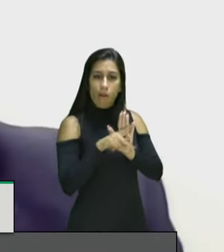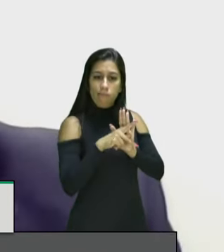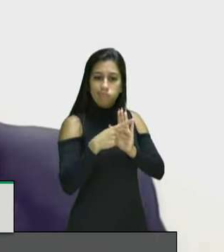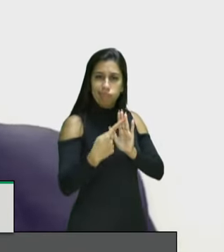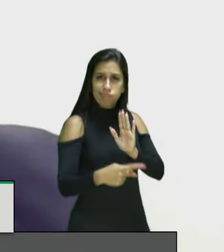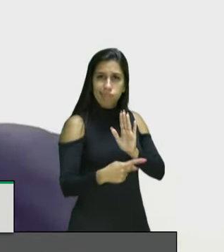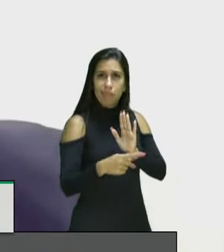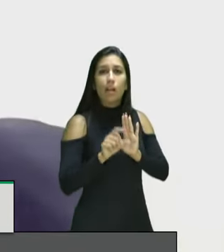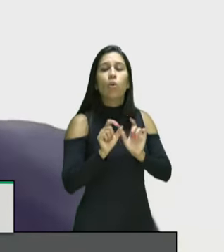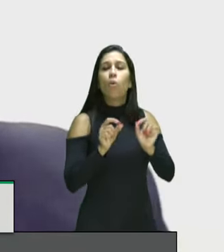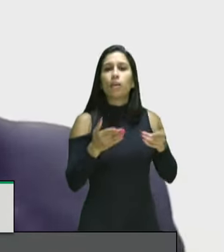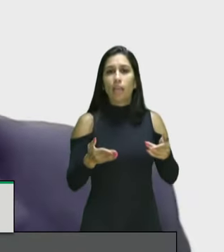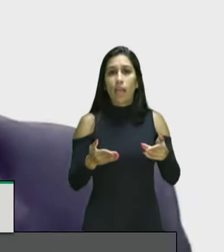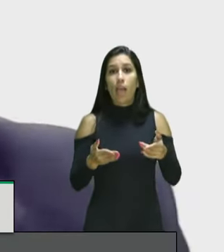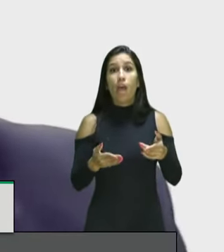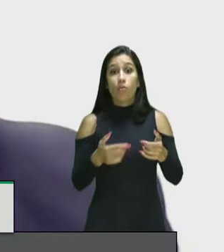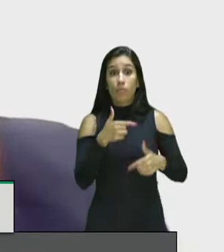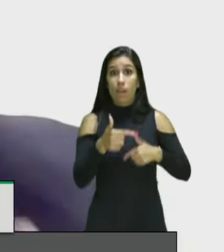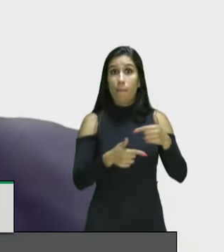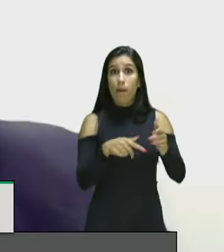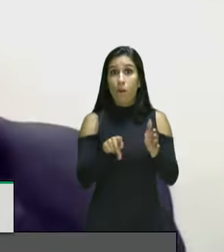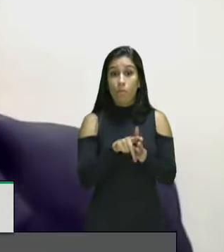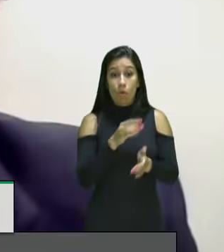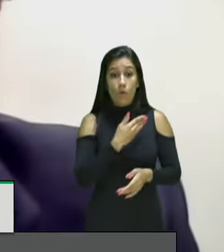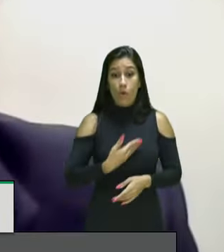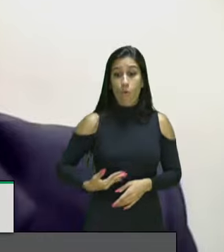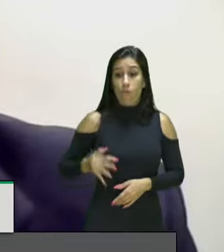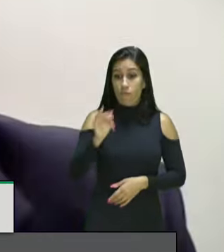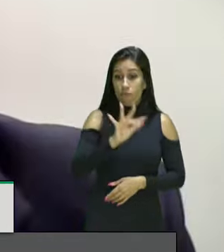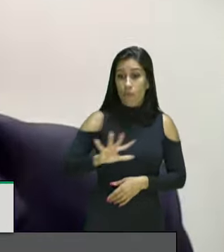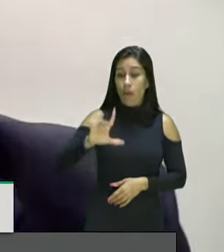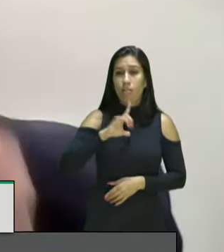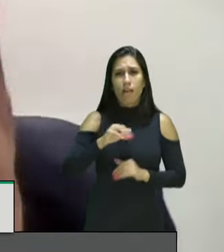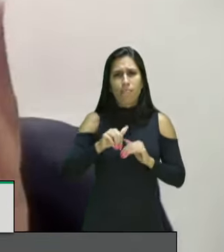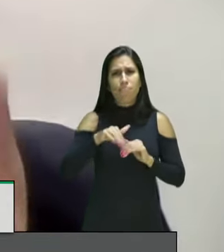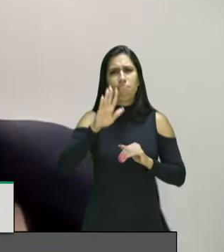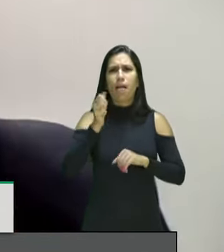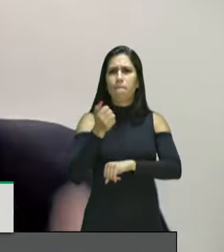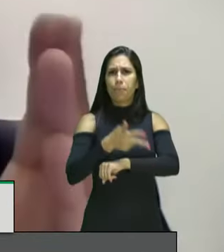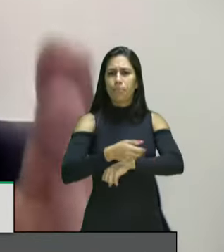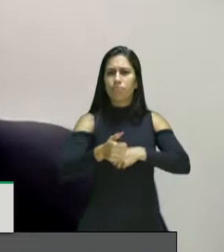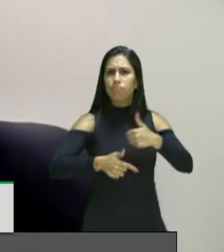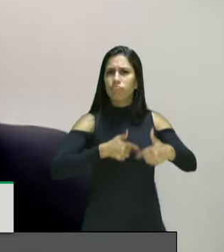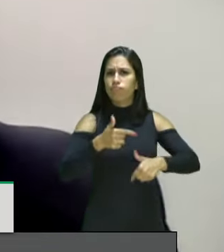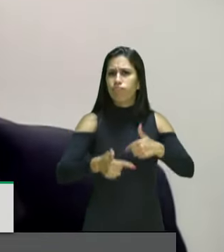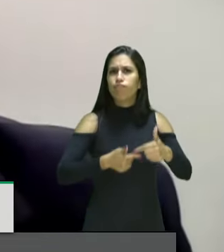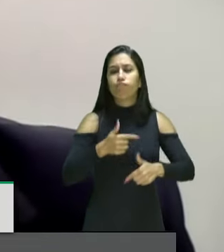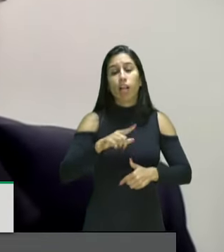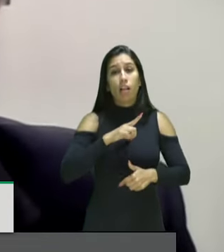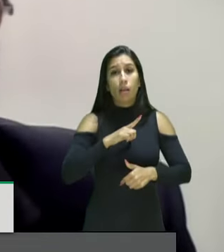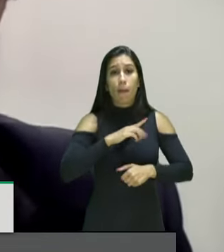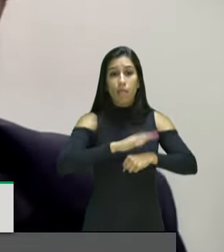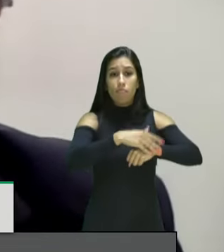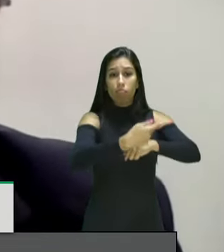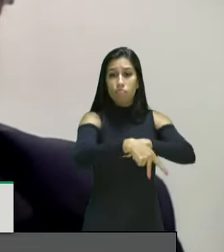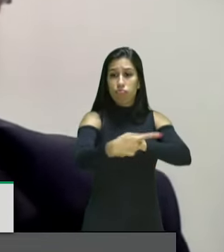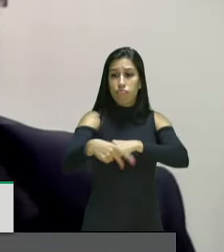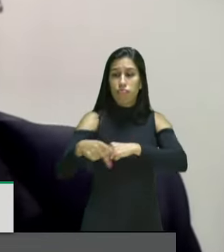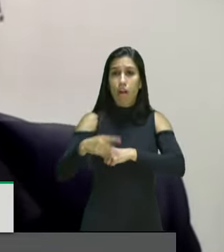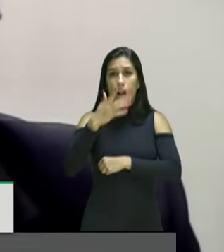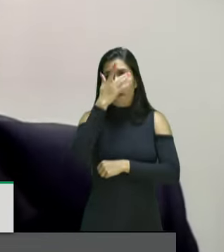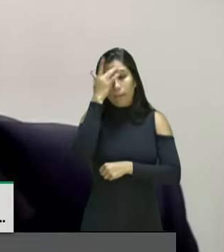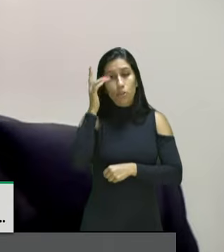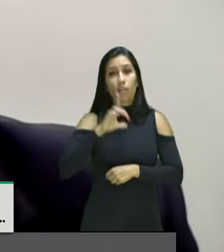União, que é um plano de ação do governo federal para gerar empregos, renda e promover a construção da autonomia da pessoa inscrita no